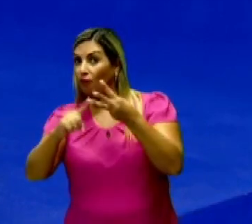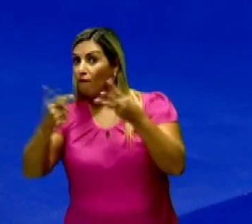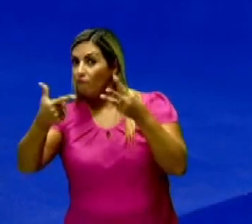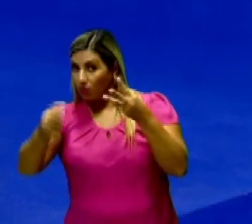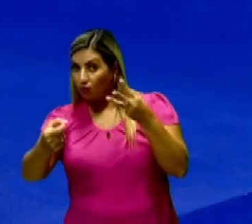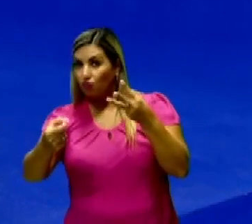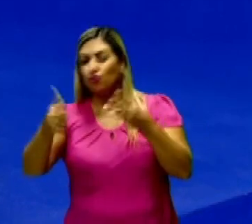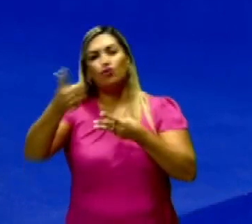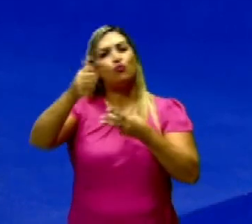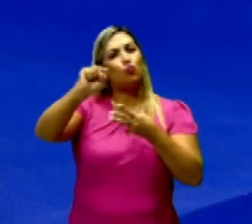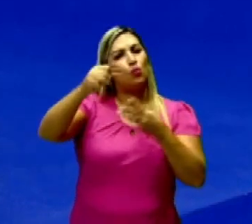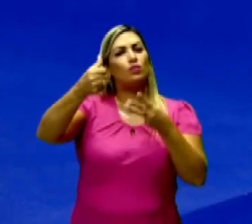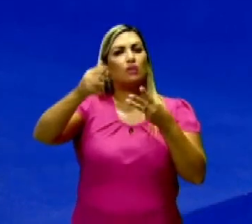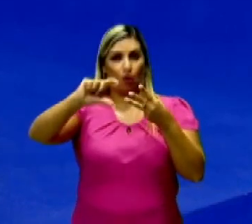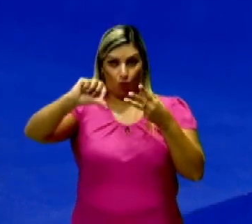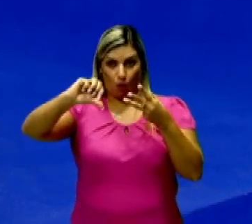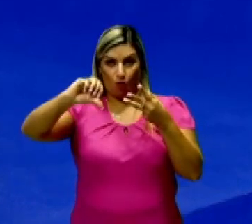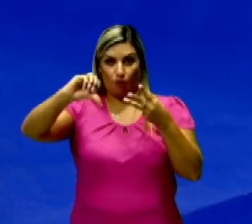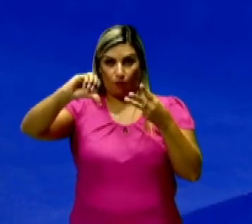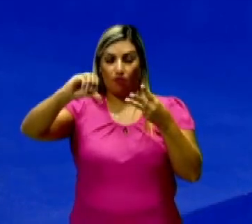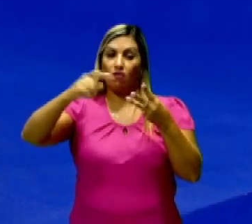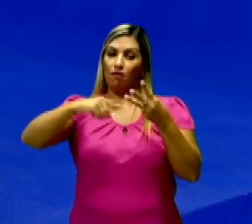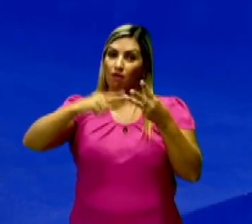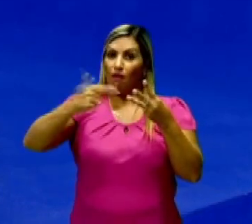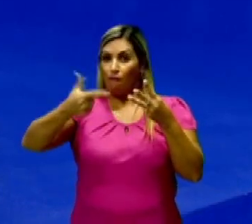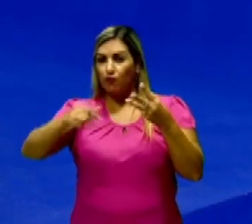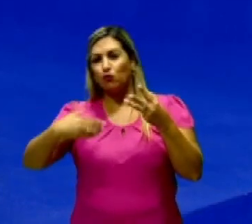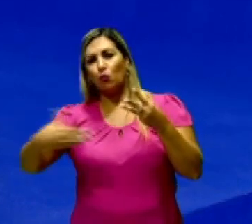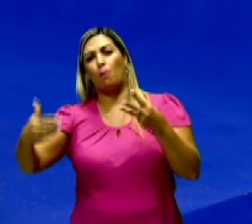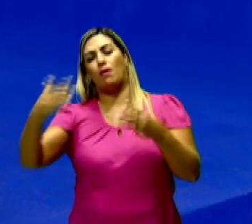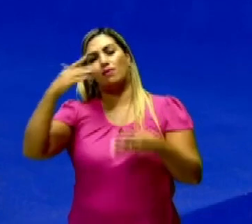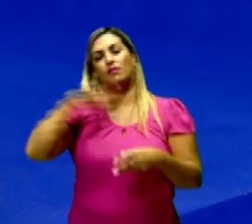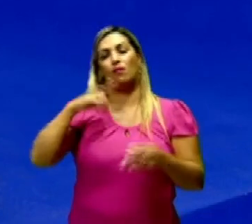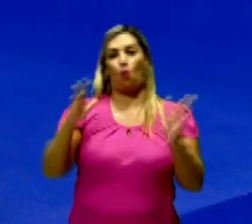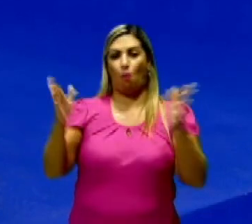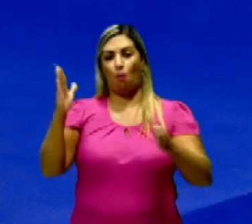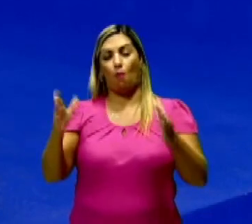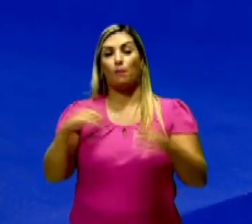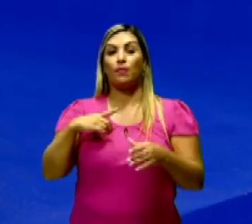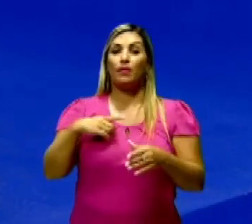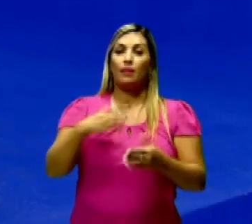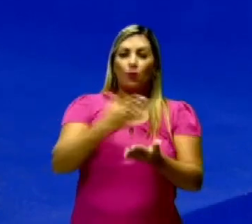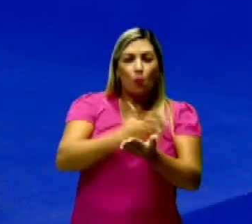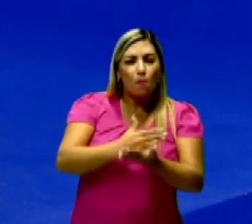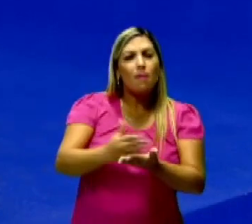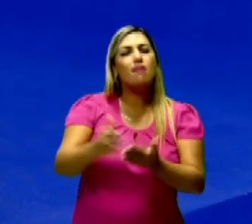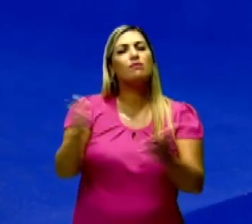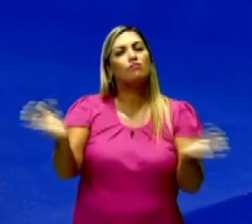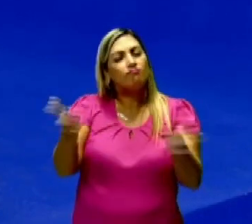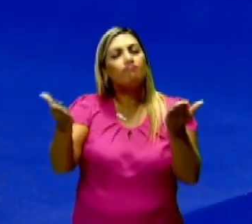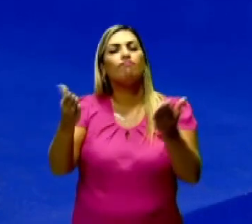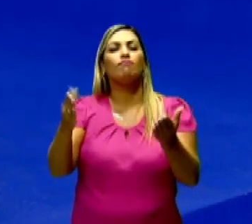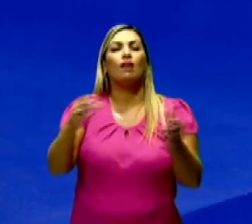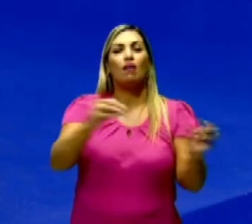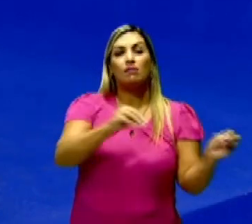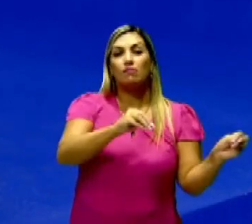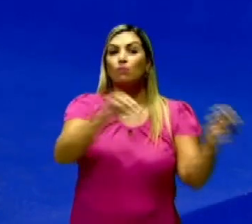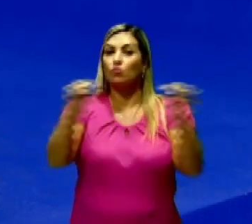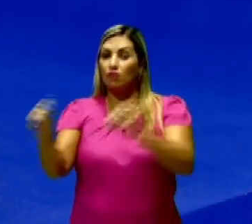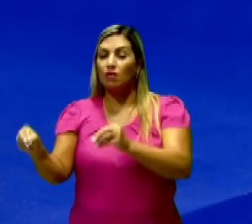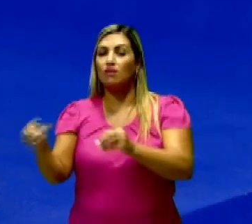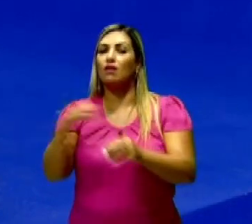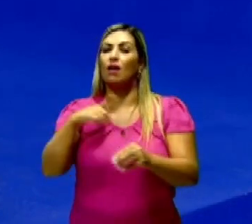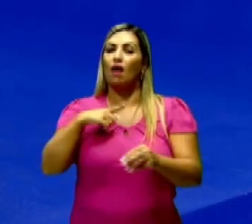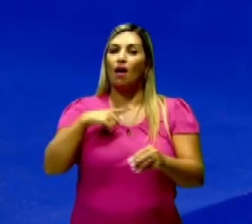a gente vai ver, no século XVIII e XIX, os países desenvolvidos, os pioneiros aí da industrialização, promovendo um êxodo rural, tá?